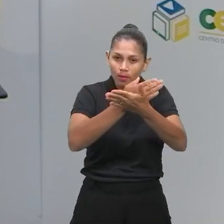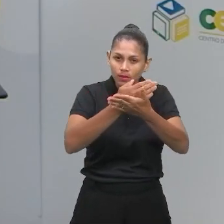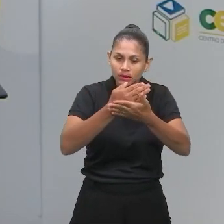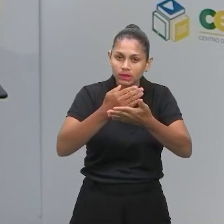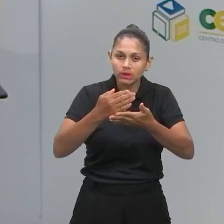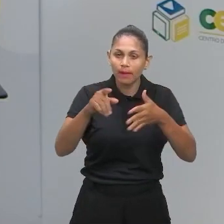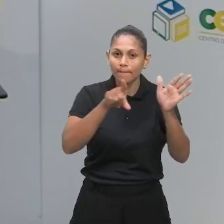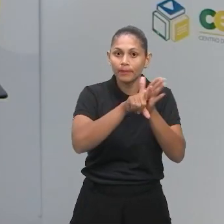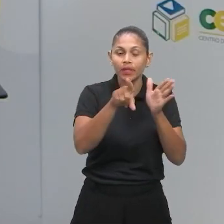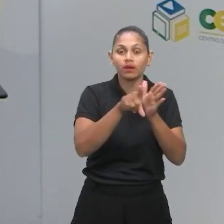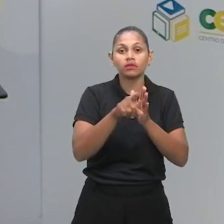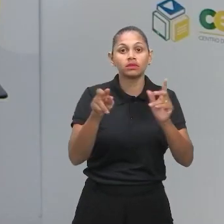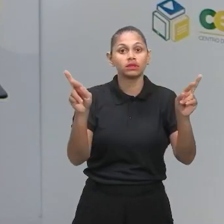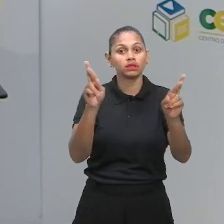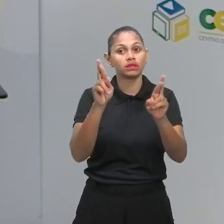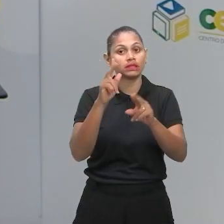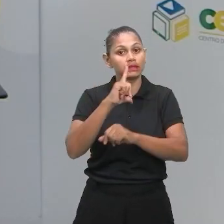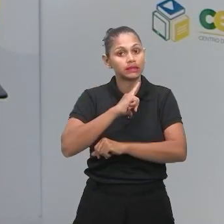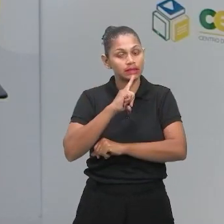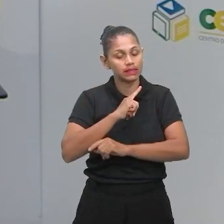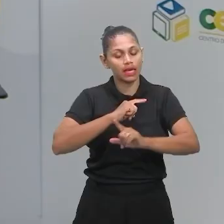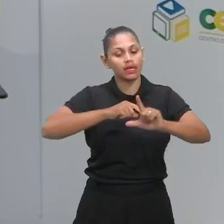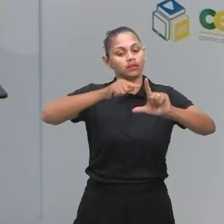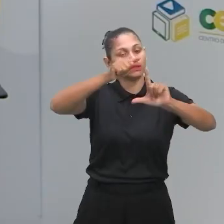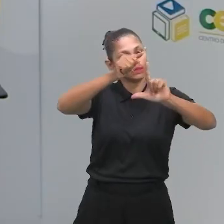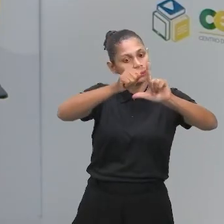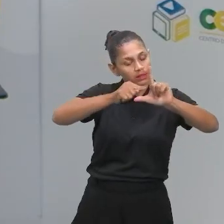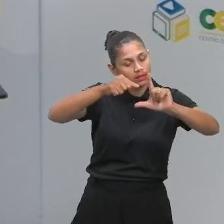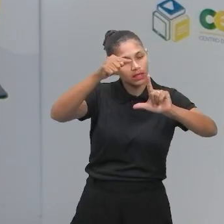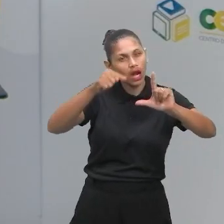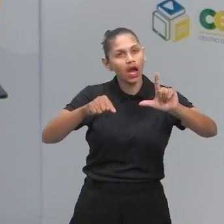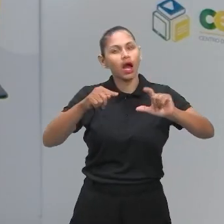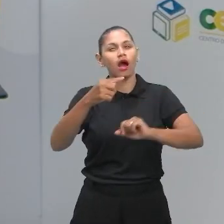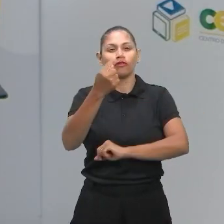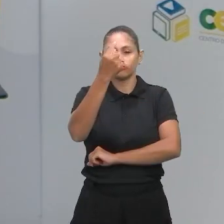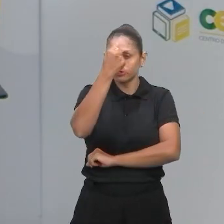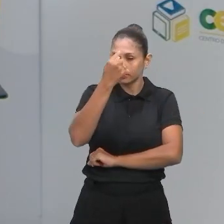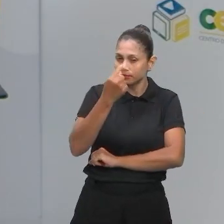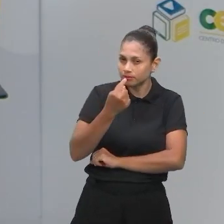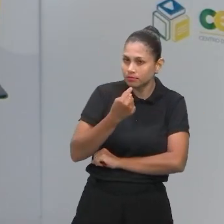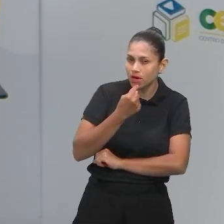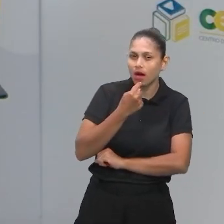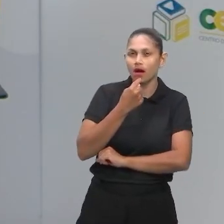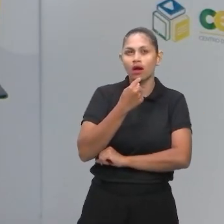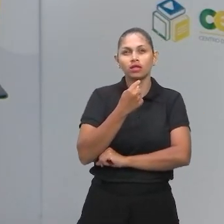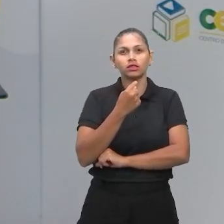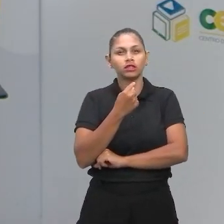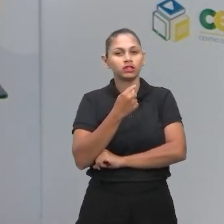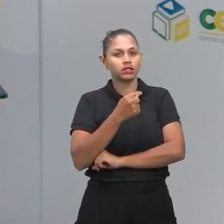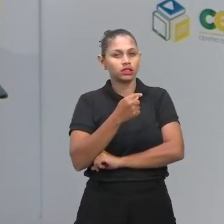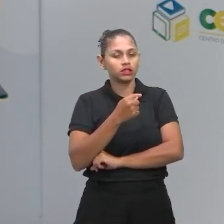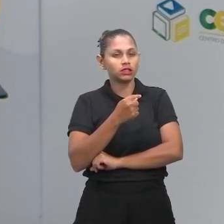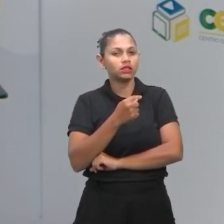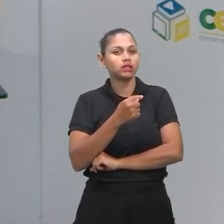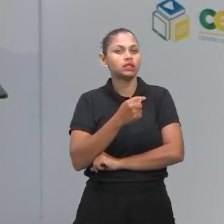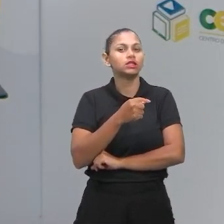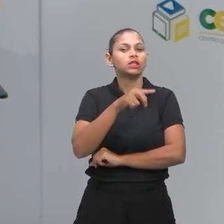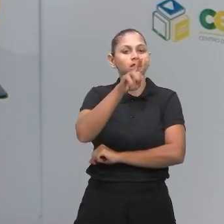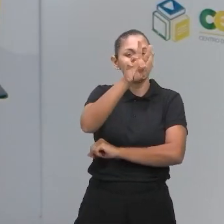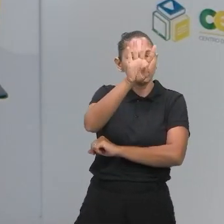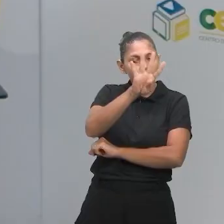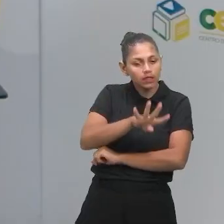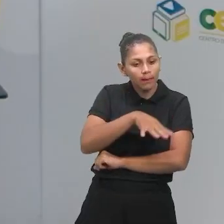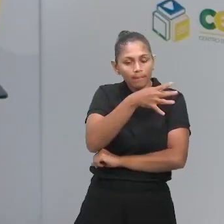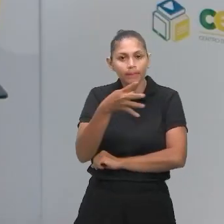gráficos, tabelas, imagens. Essas questões, de acordo com o TRI, que é a